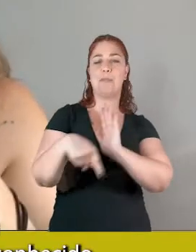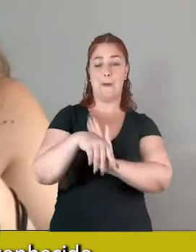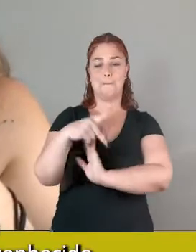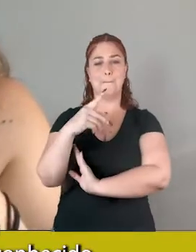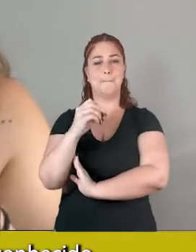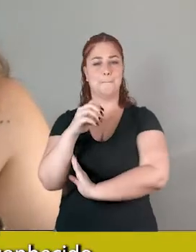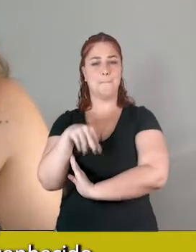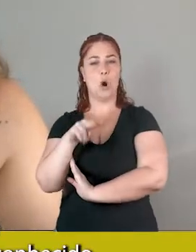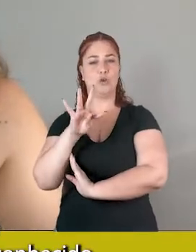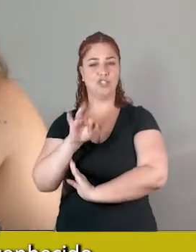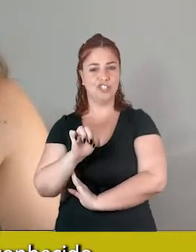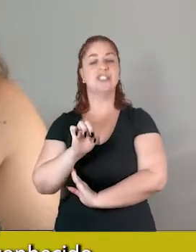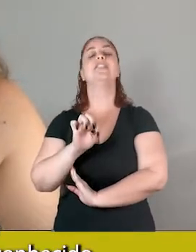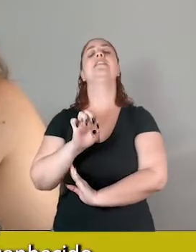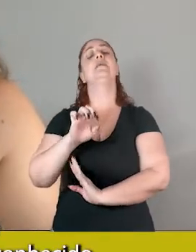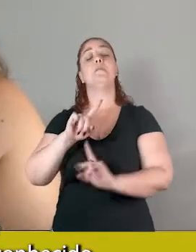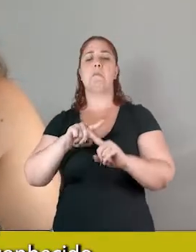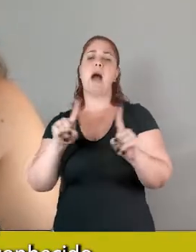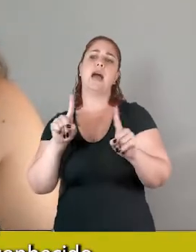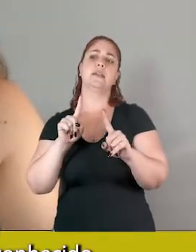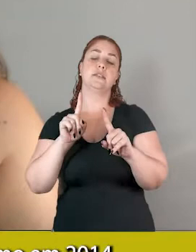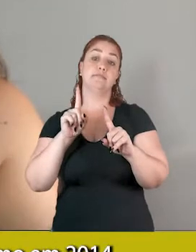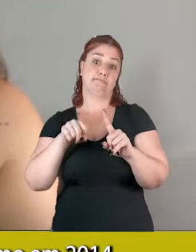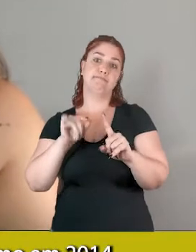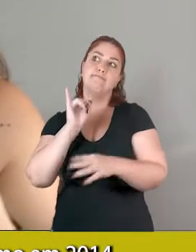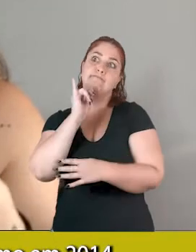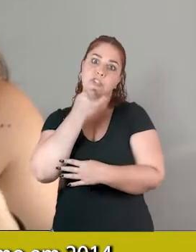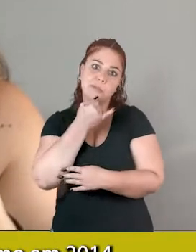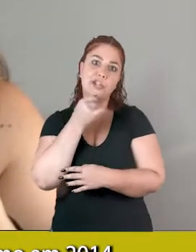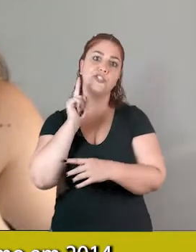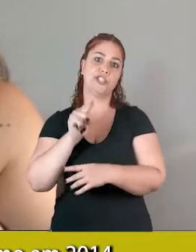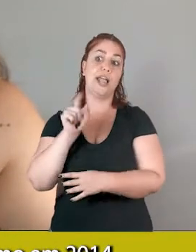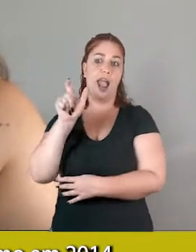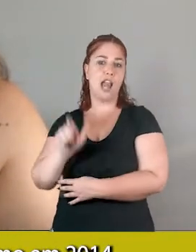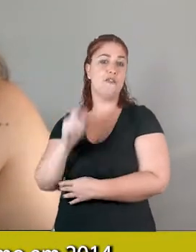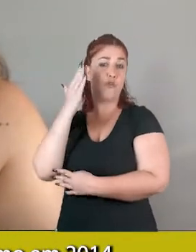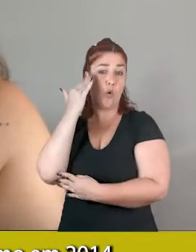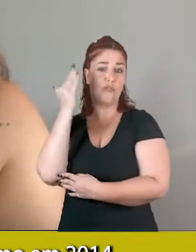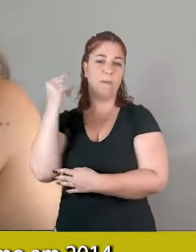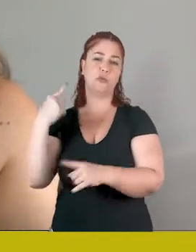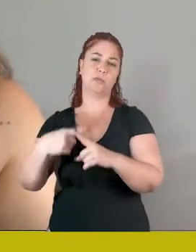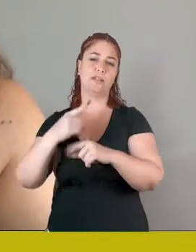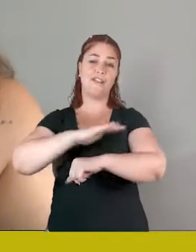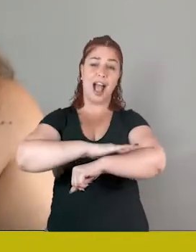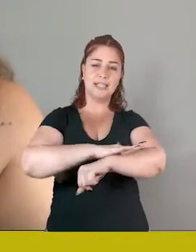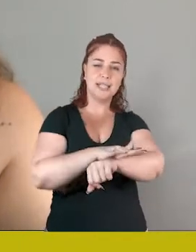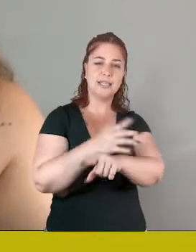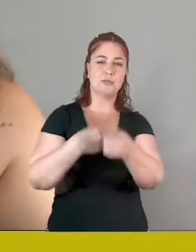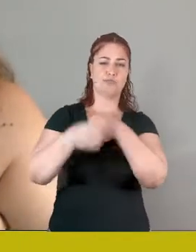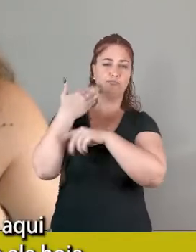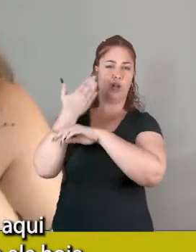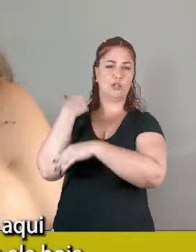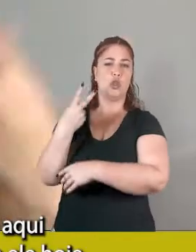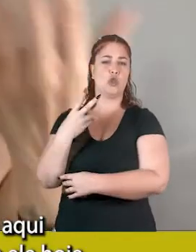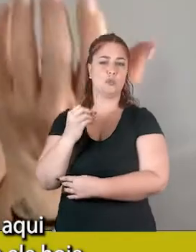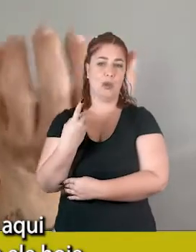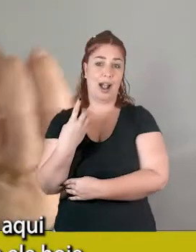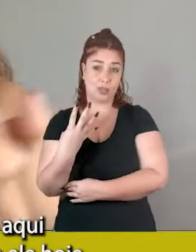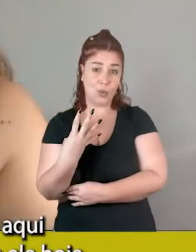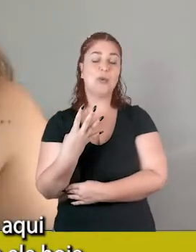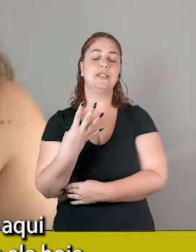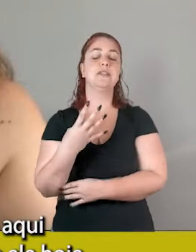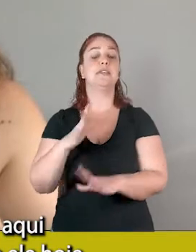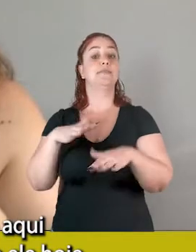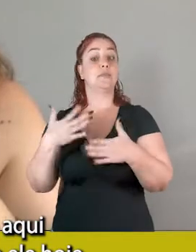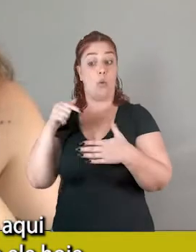e infelizmente, talvez ele ficou muito conhecido por um episódio de racismo em 2014, e aí o